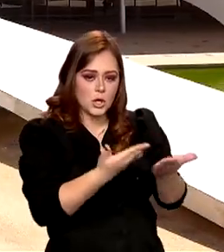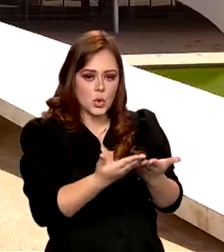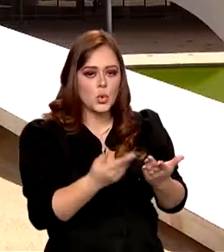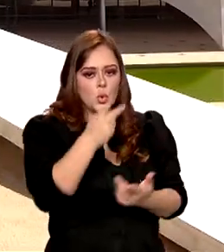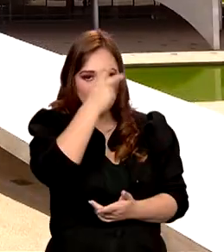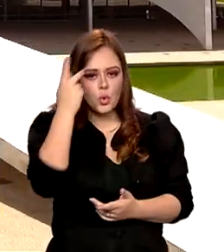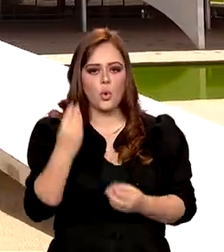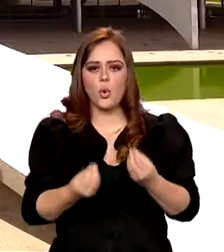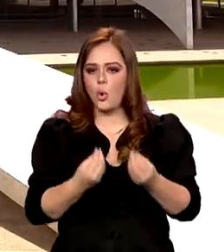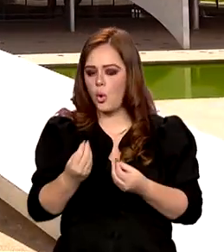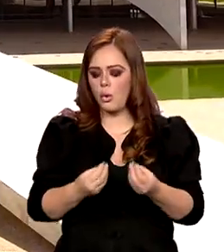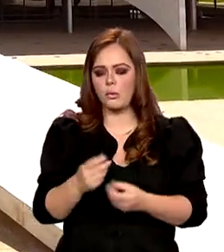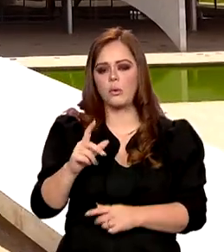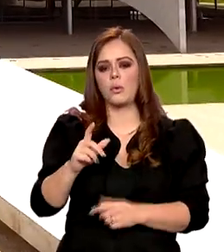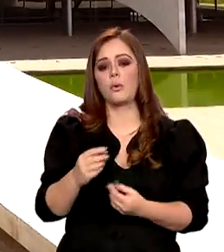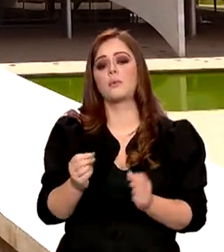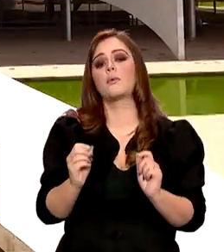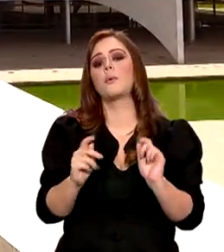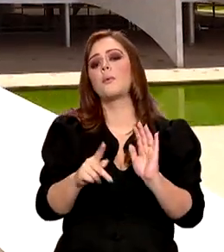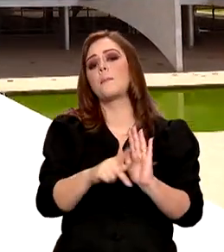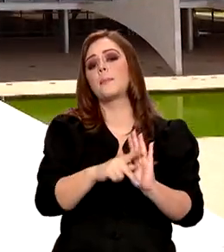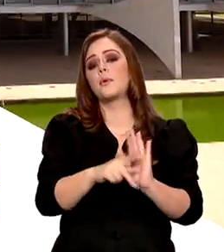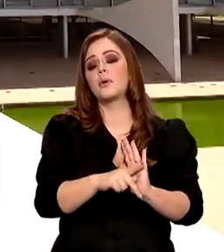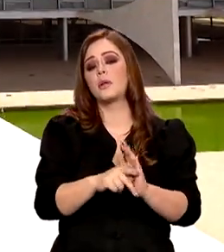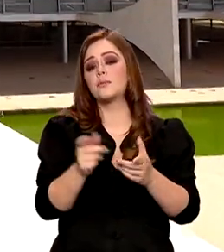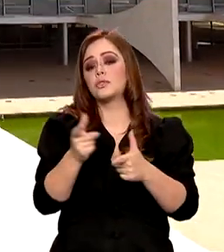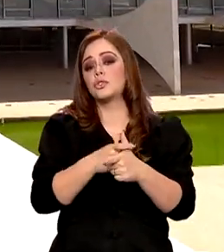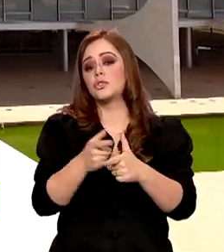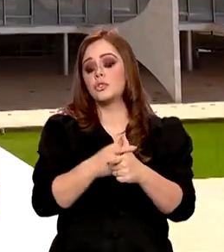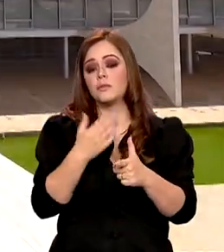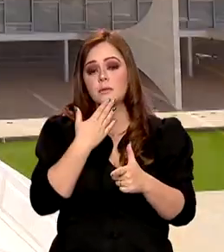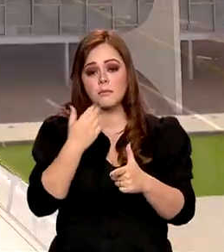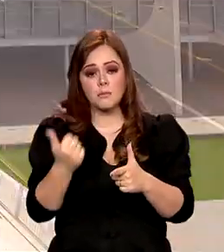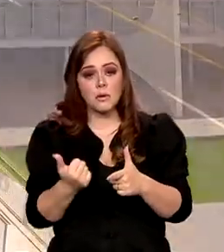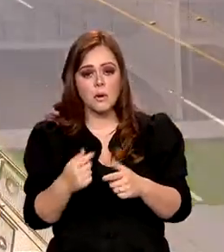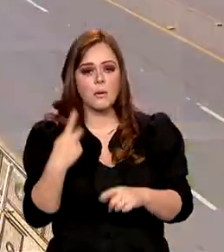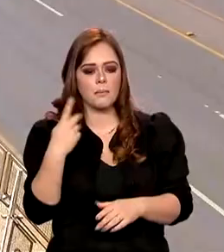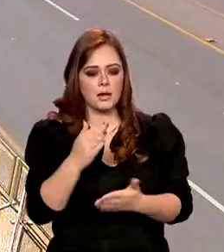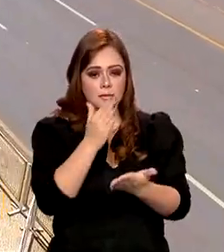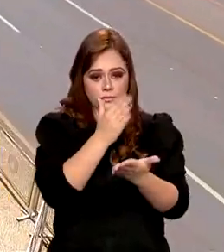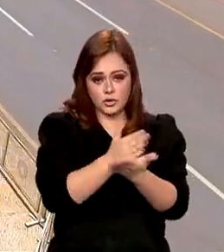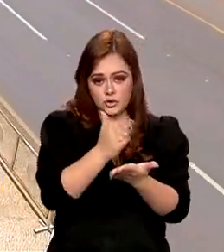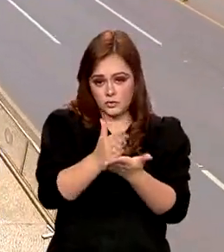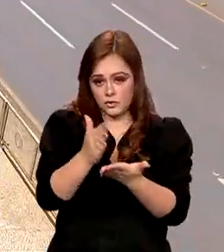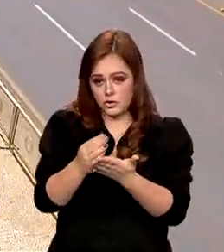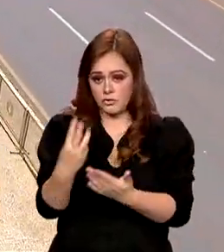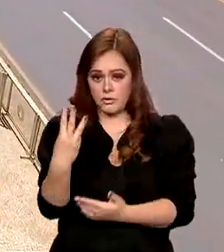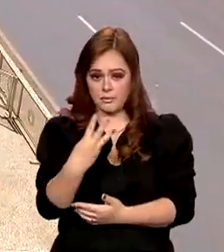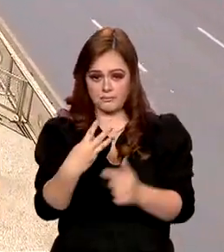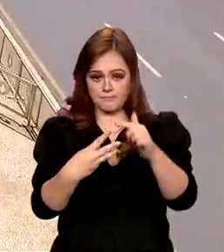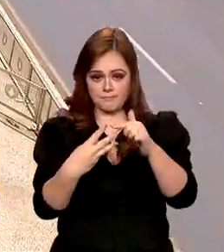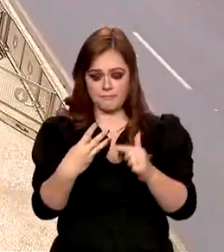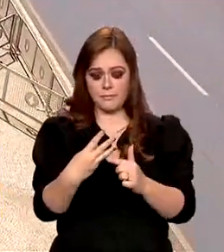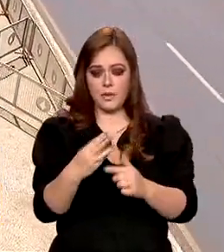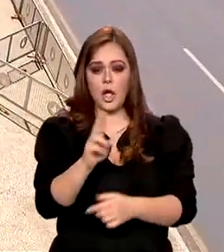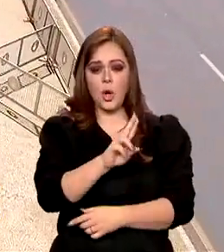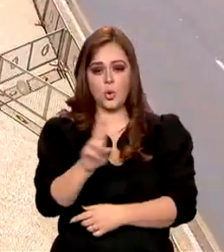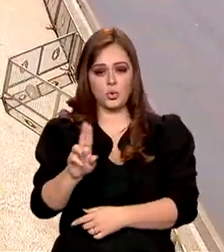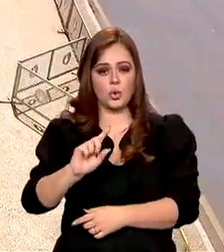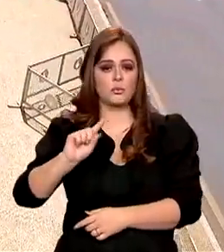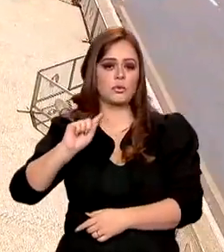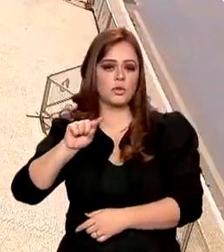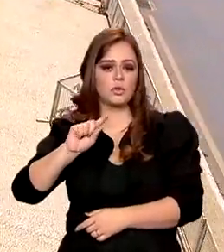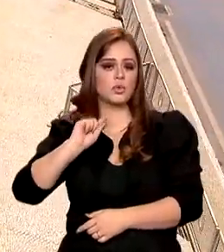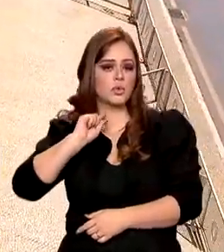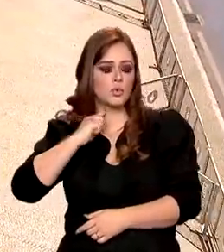lançou o Desenrola. O programa de renegociação de dívidas foi dividido em três faixas. Quem está com o nome sujo por